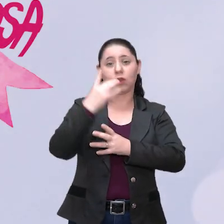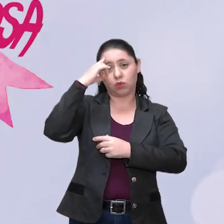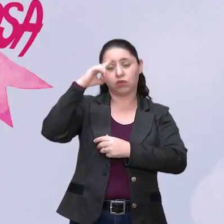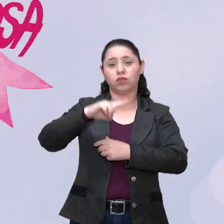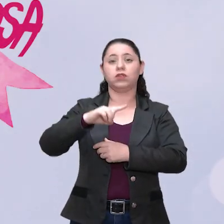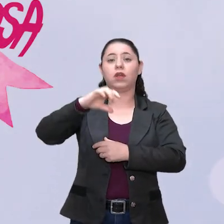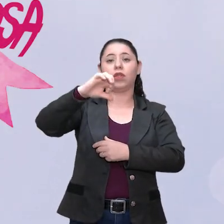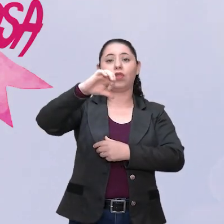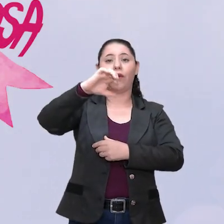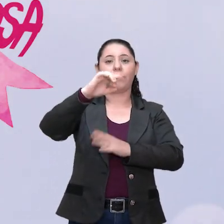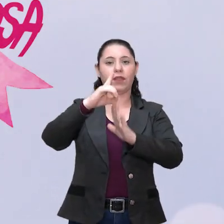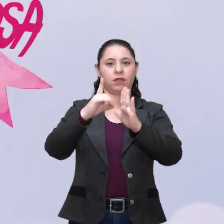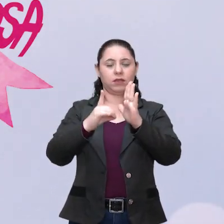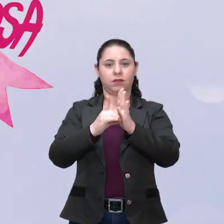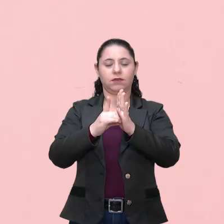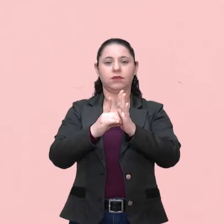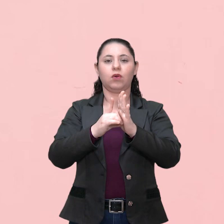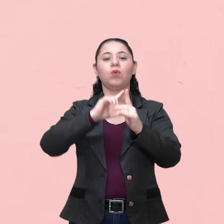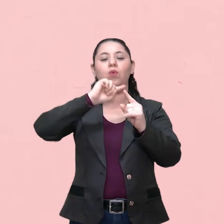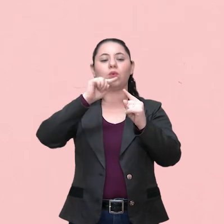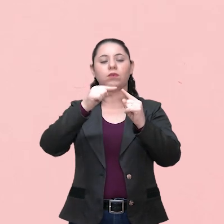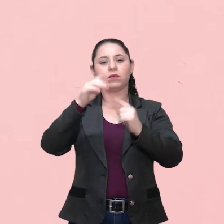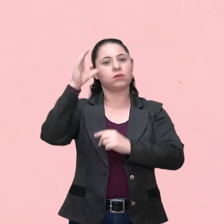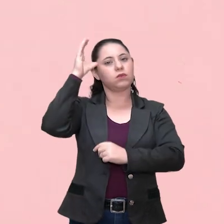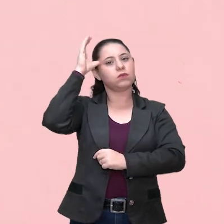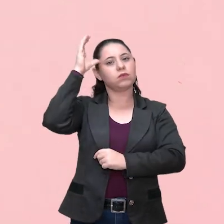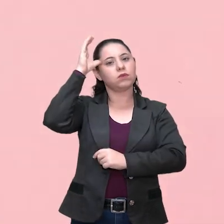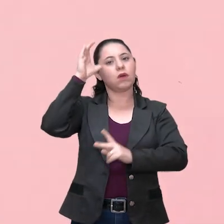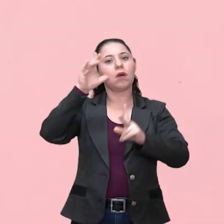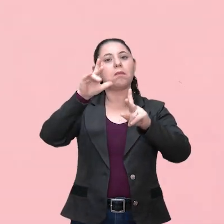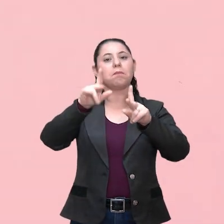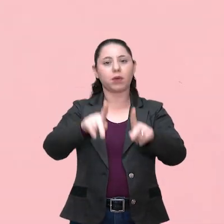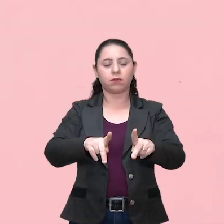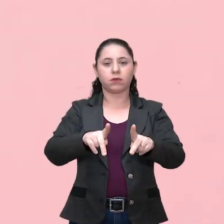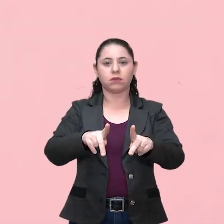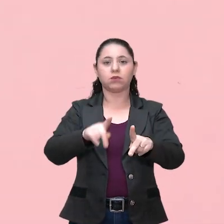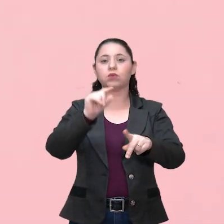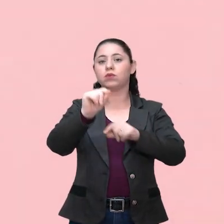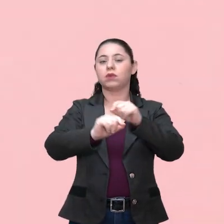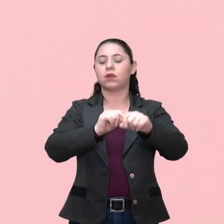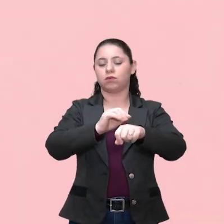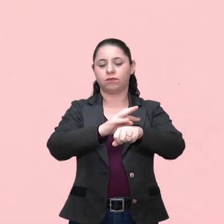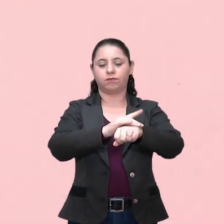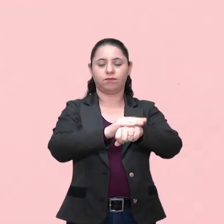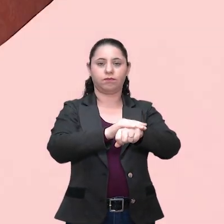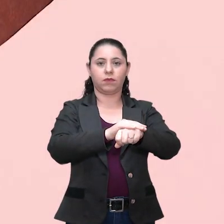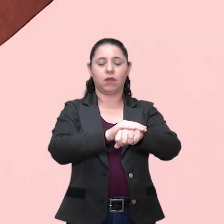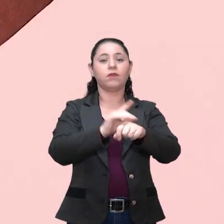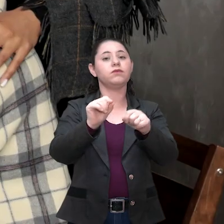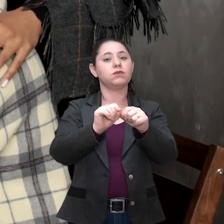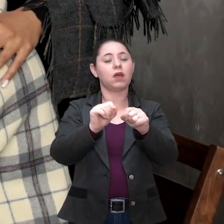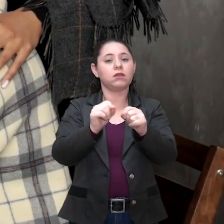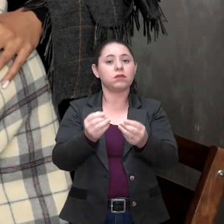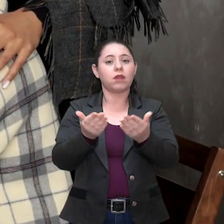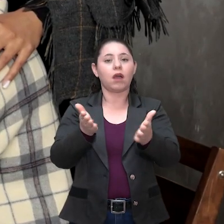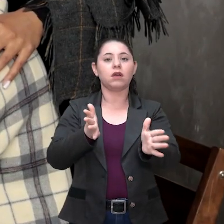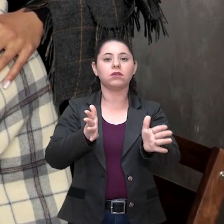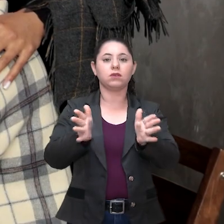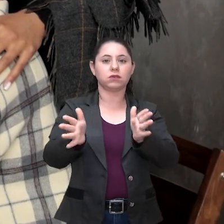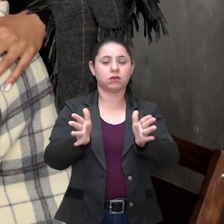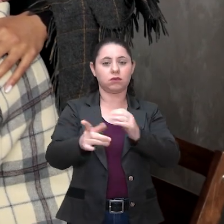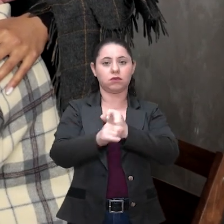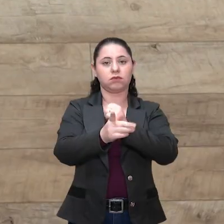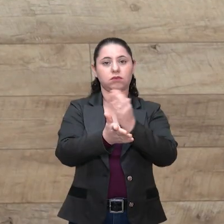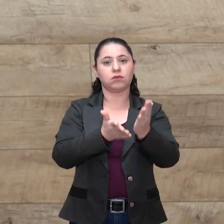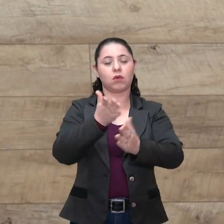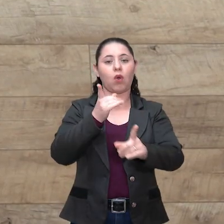90 e celebrada anualmente tem o objetivo de conscientizar a população sobre a doença, proporcionar